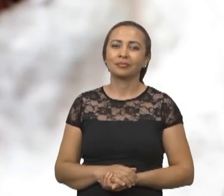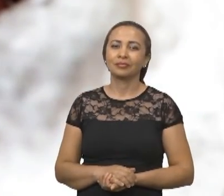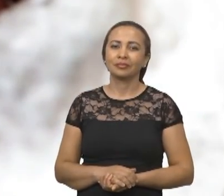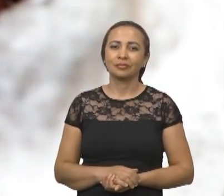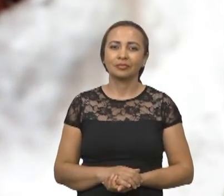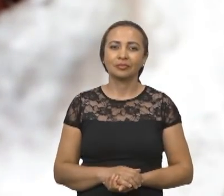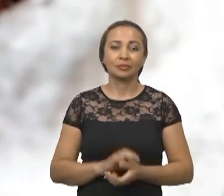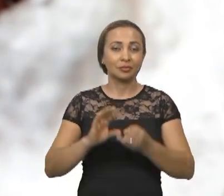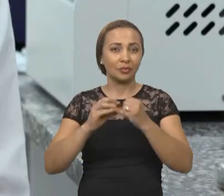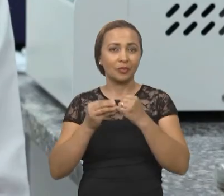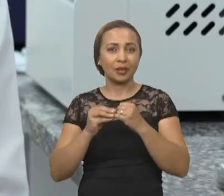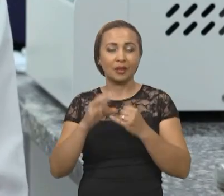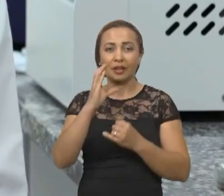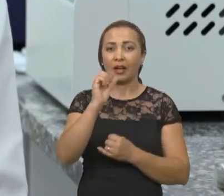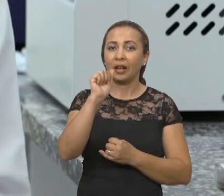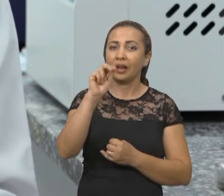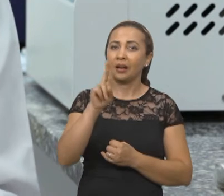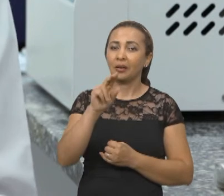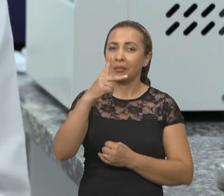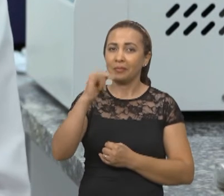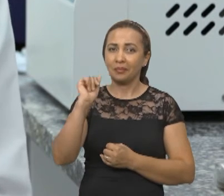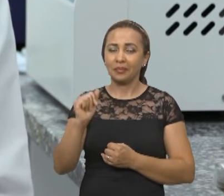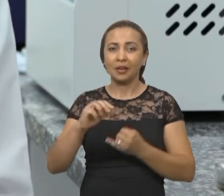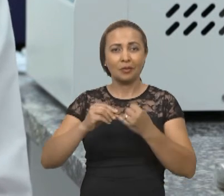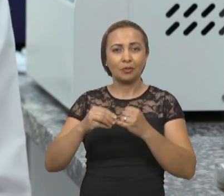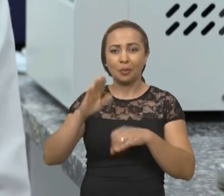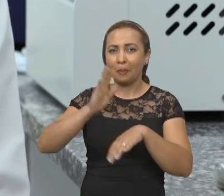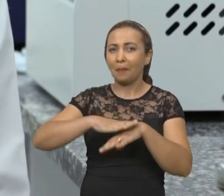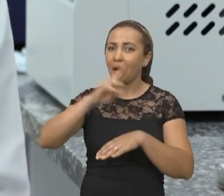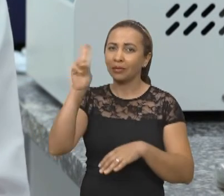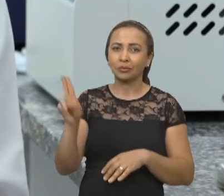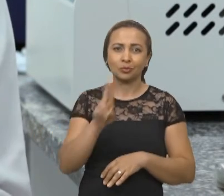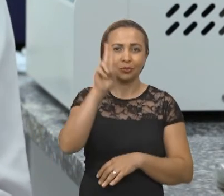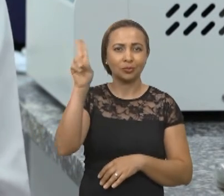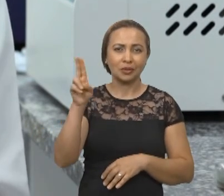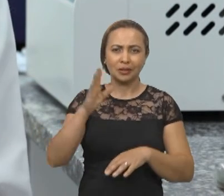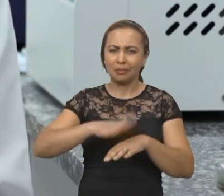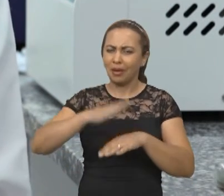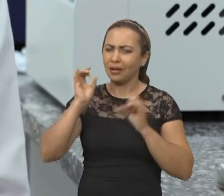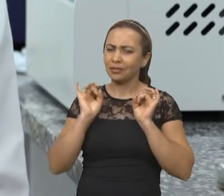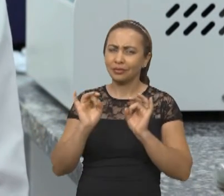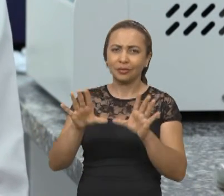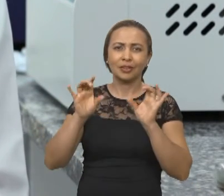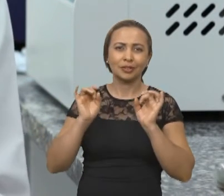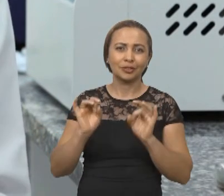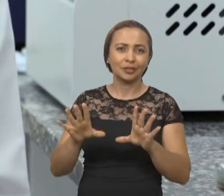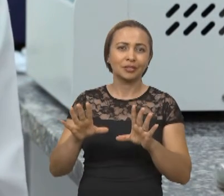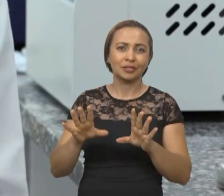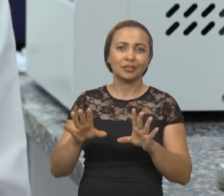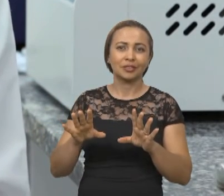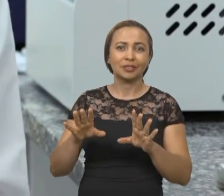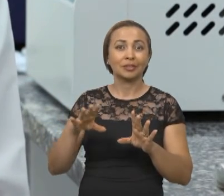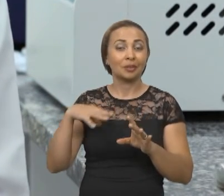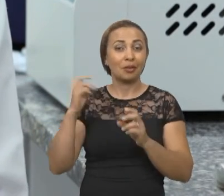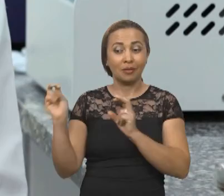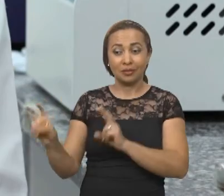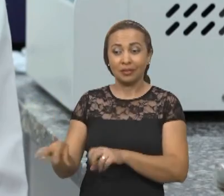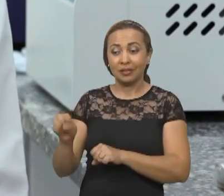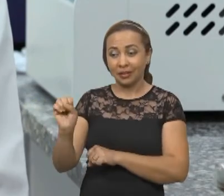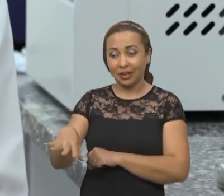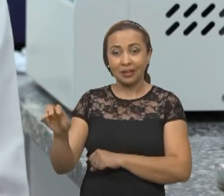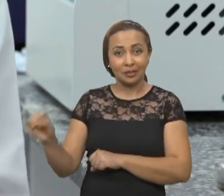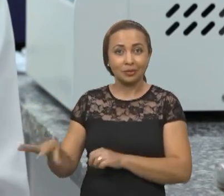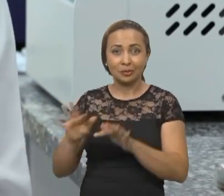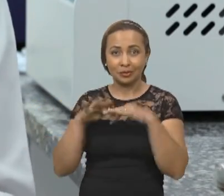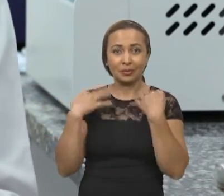o feijão calpi é um dos feijões mais utilizados mais comercializados a nível da agricultura familiar